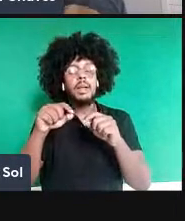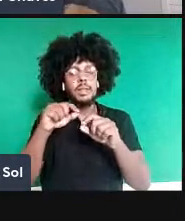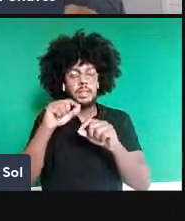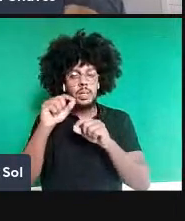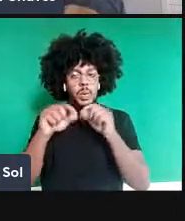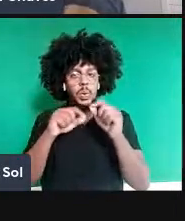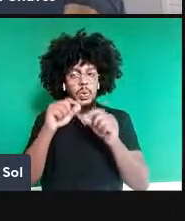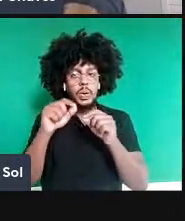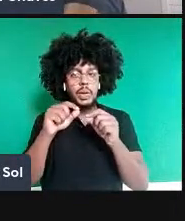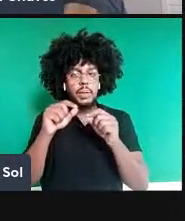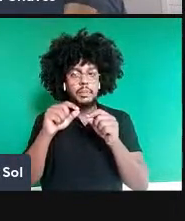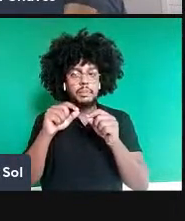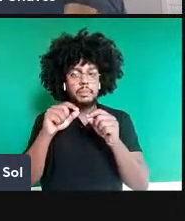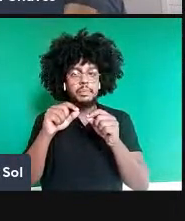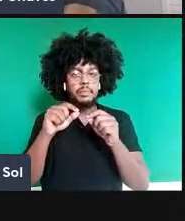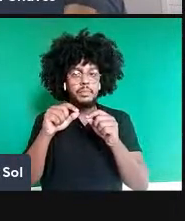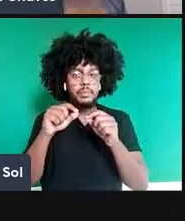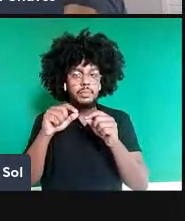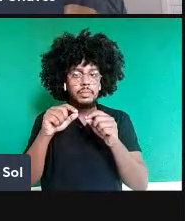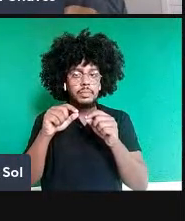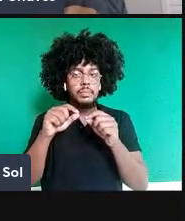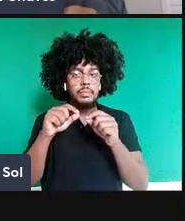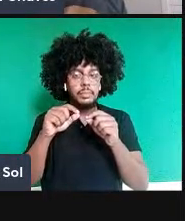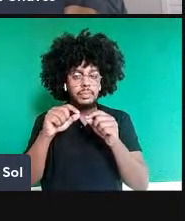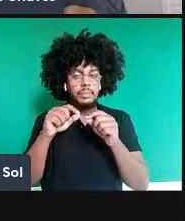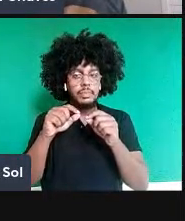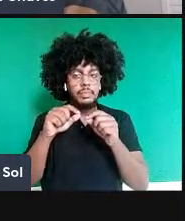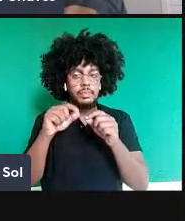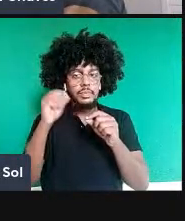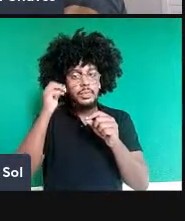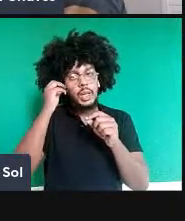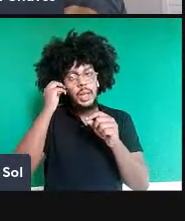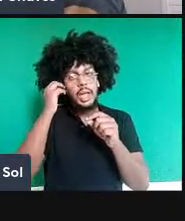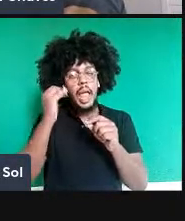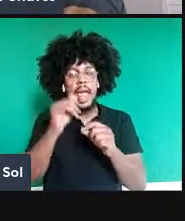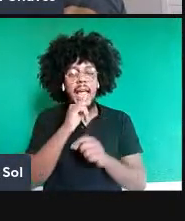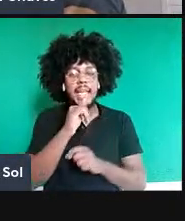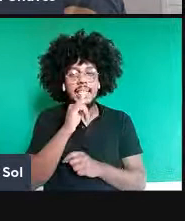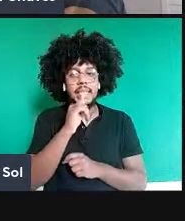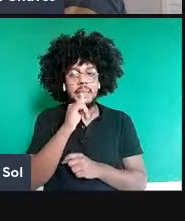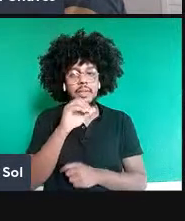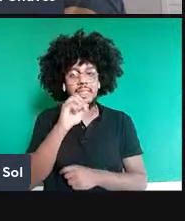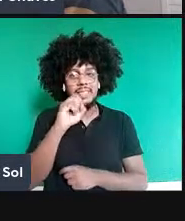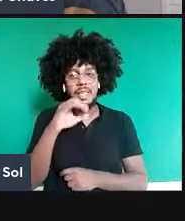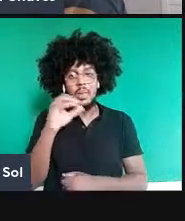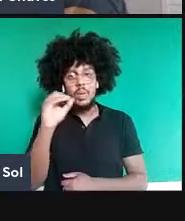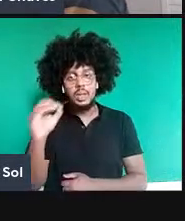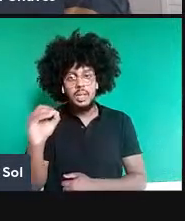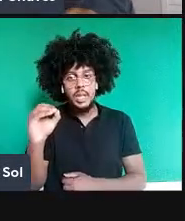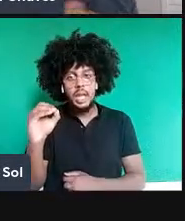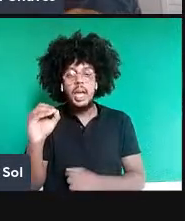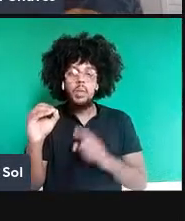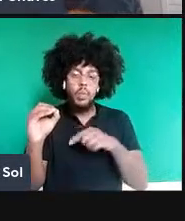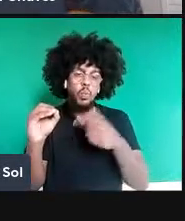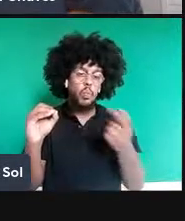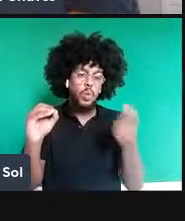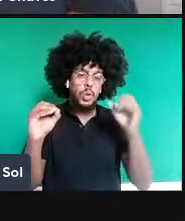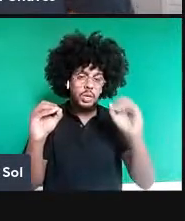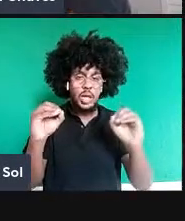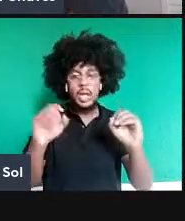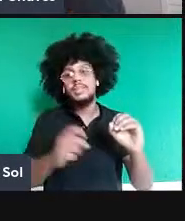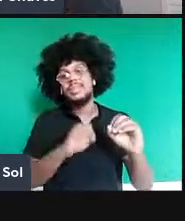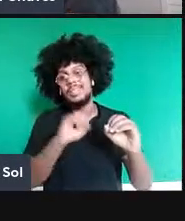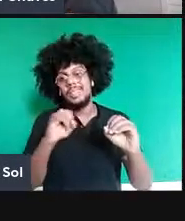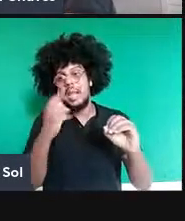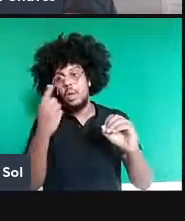dessa forma. É uma função de onda, aqui, por exemplo, se um estado é zero, o outro é zero, se um é um, o outro também é um, ou seja, eu tenho